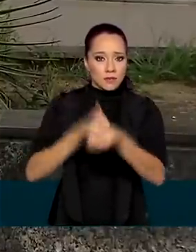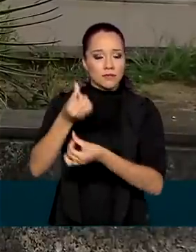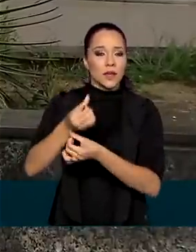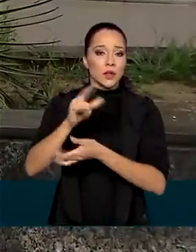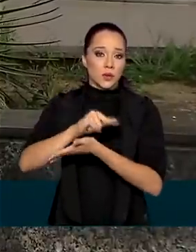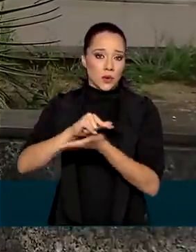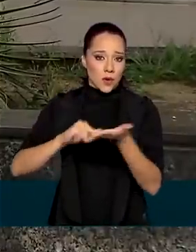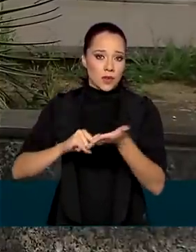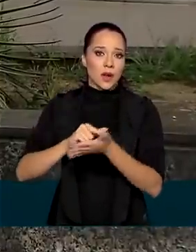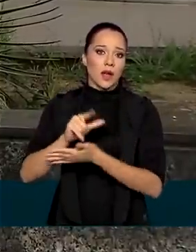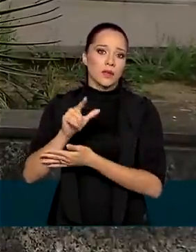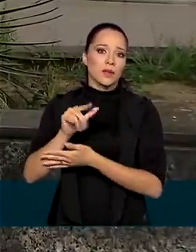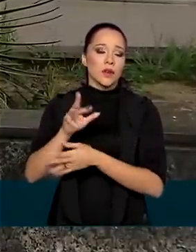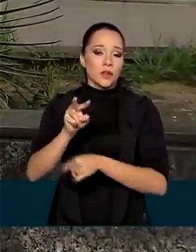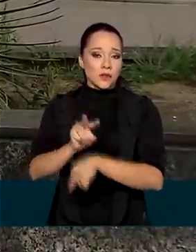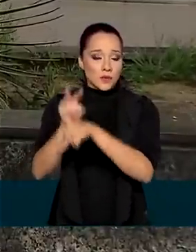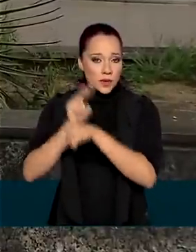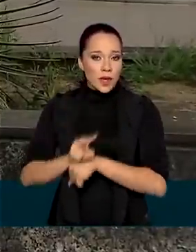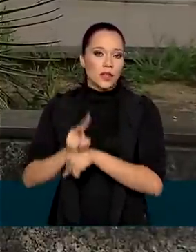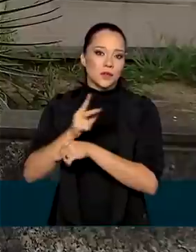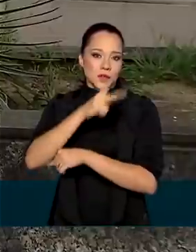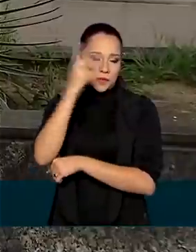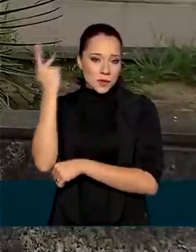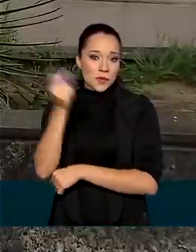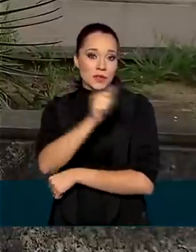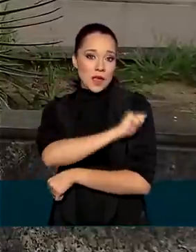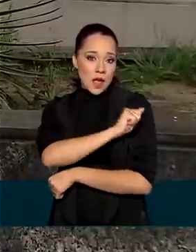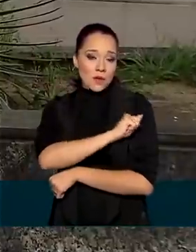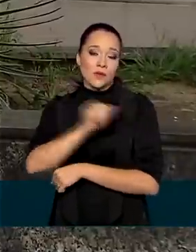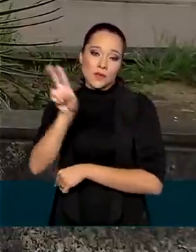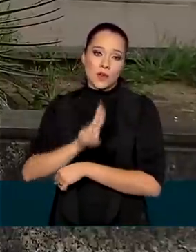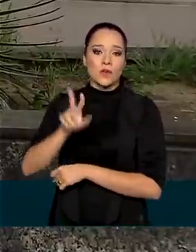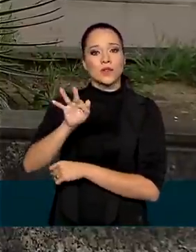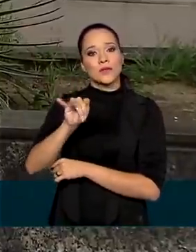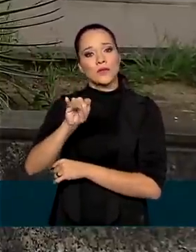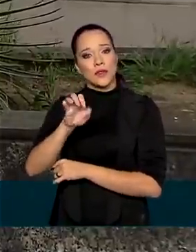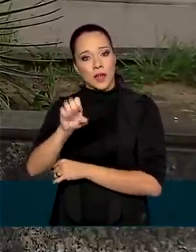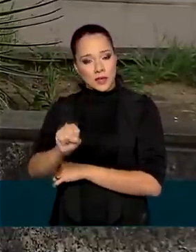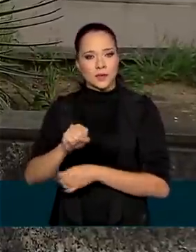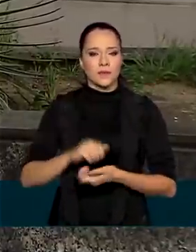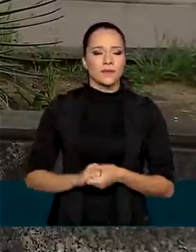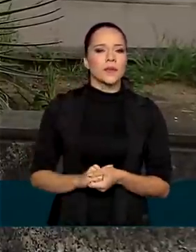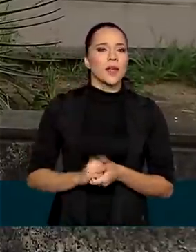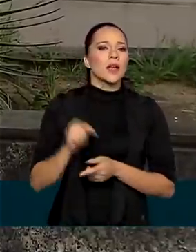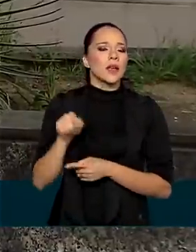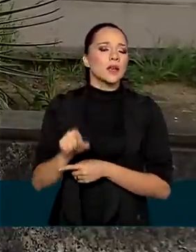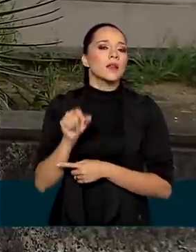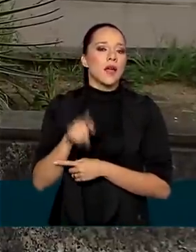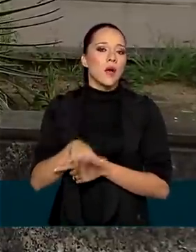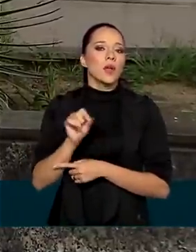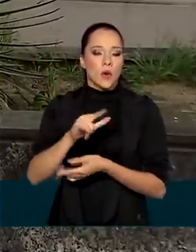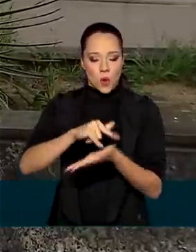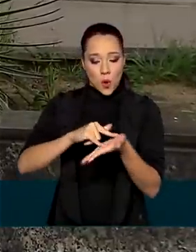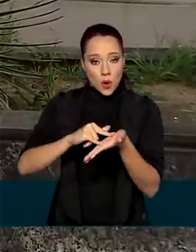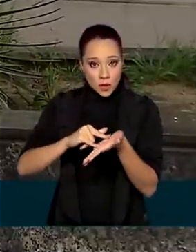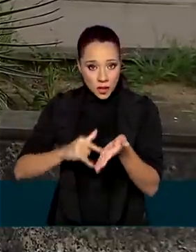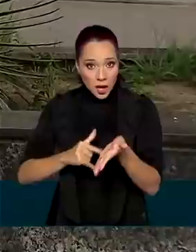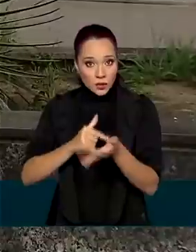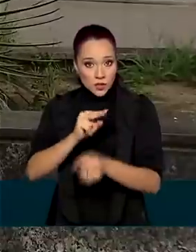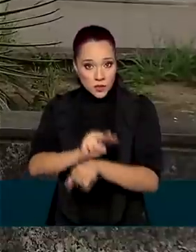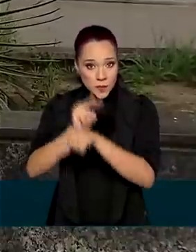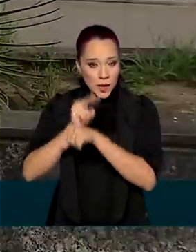contratos de financiamento dos estudantes que utilizam o FIES. O editamento é a renovação do contrato de